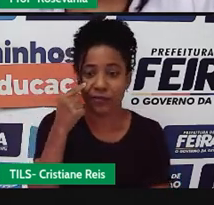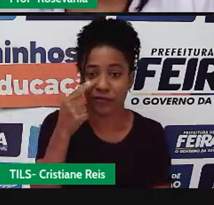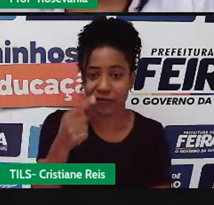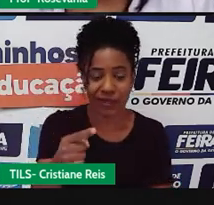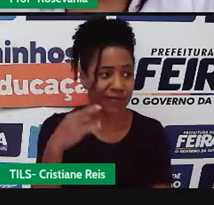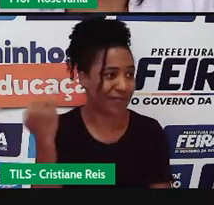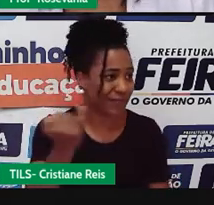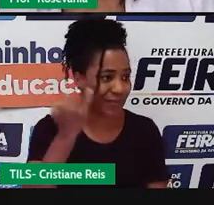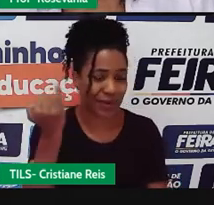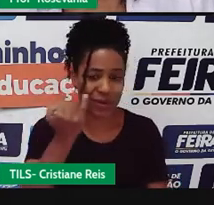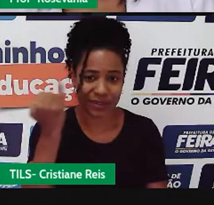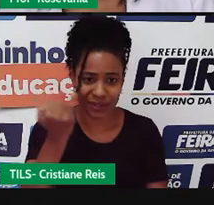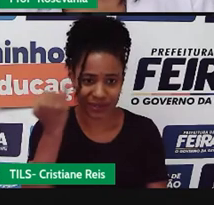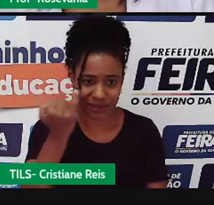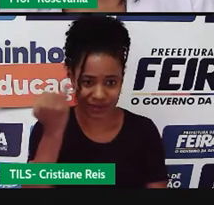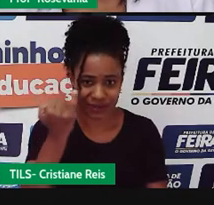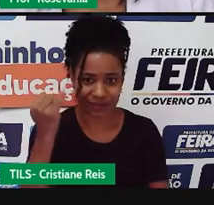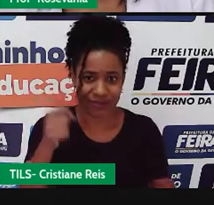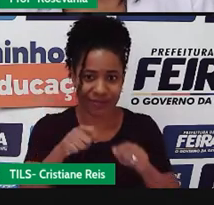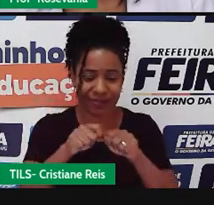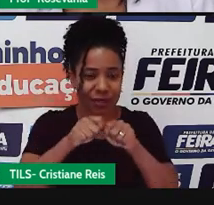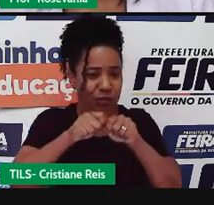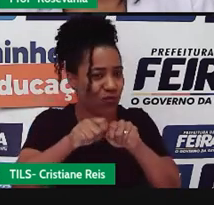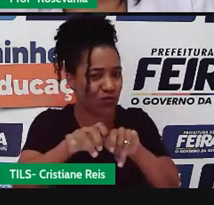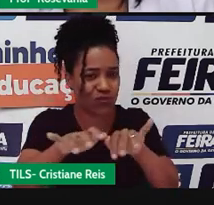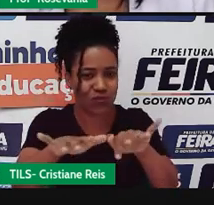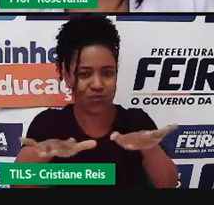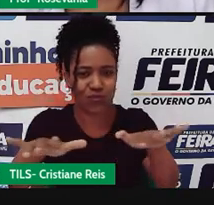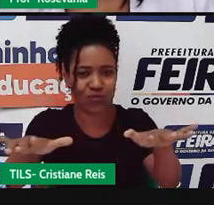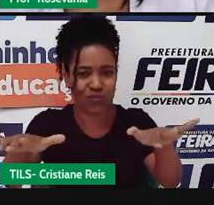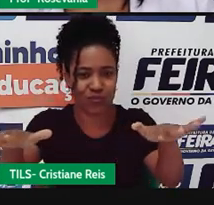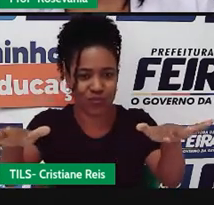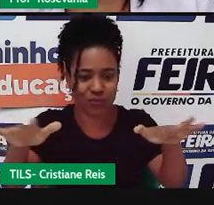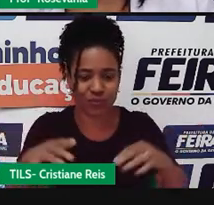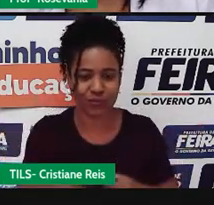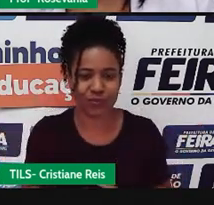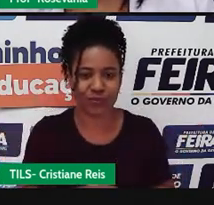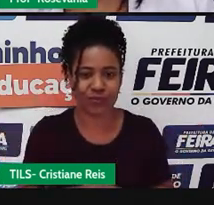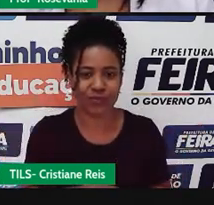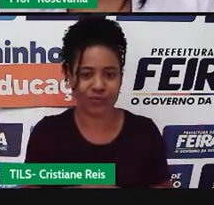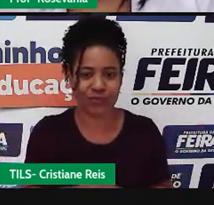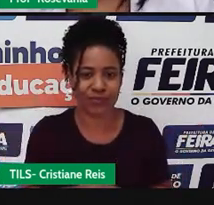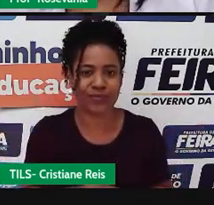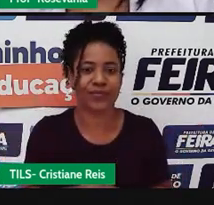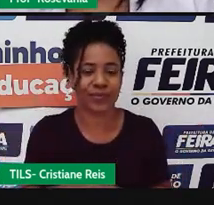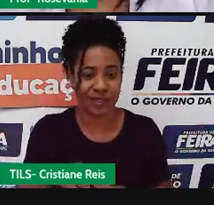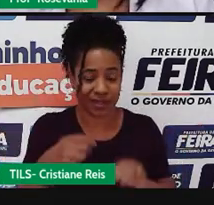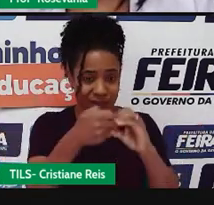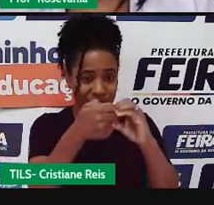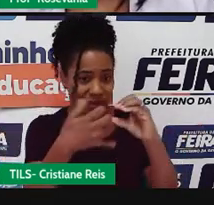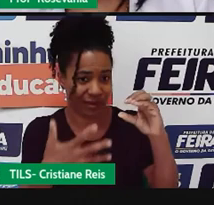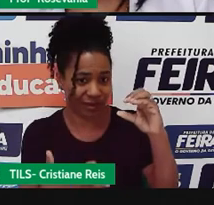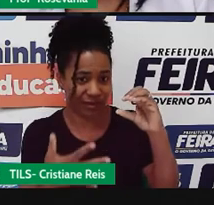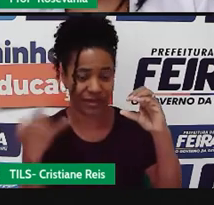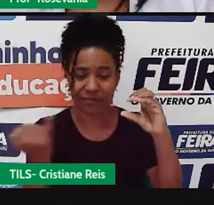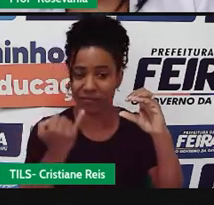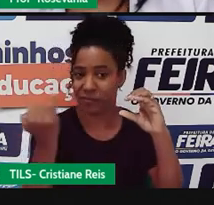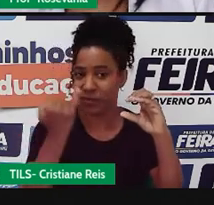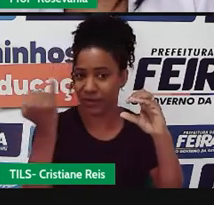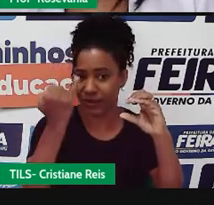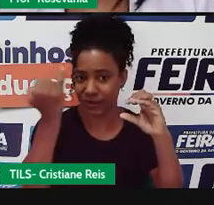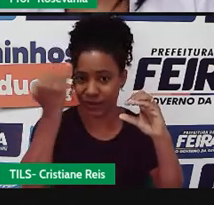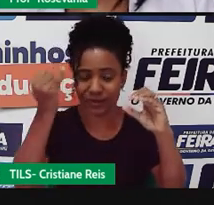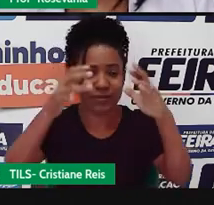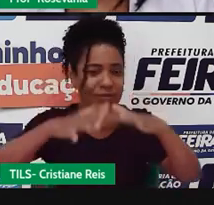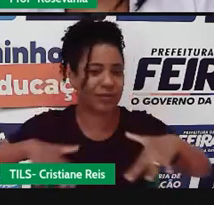importante, digamos assim, bacia, que vai dar uma característica importante economicamente para esse espaço